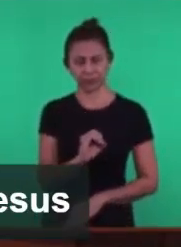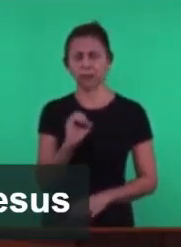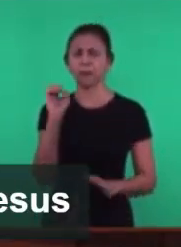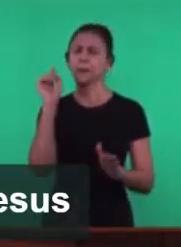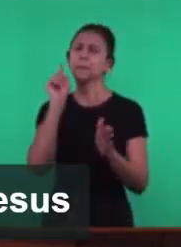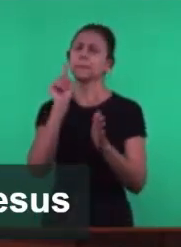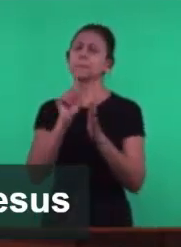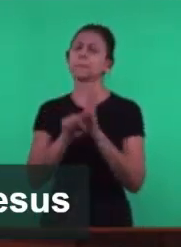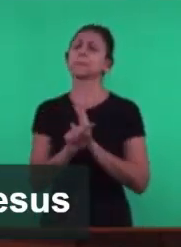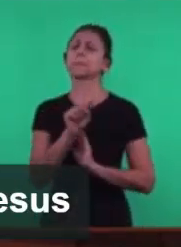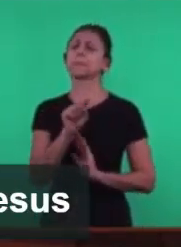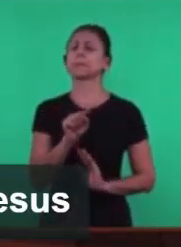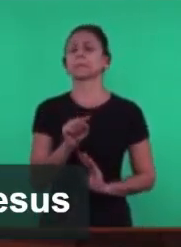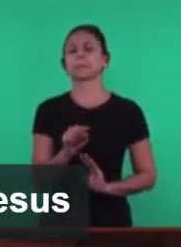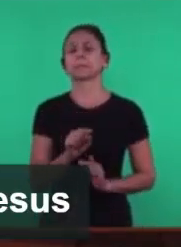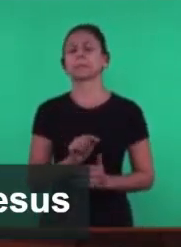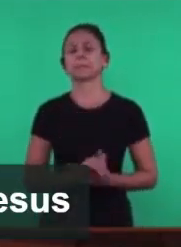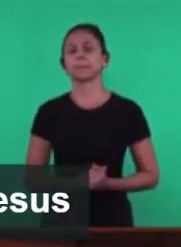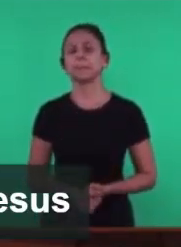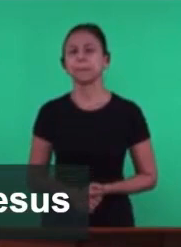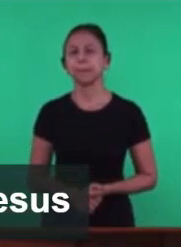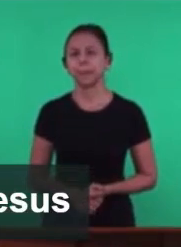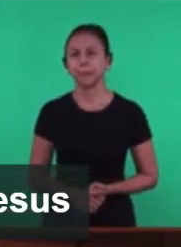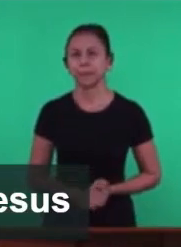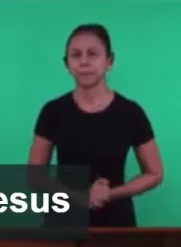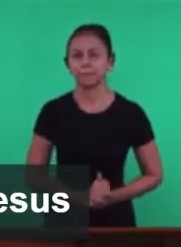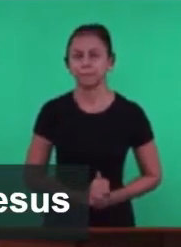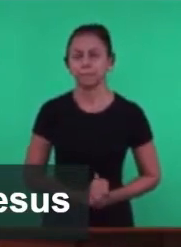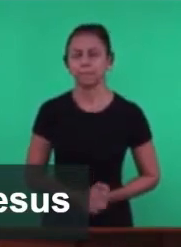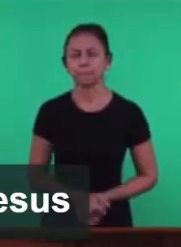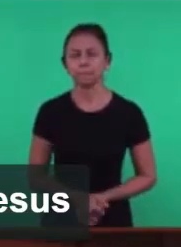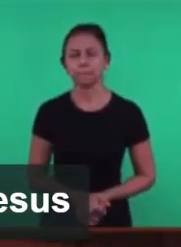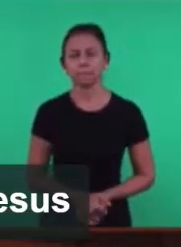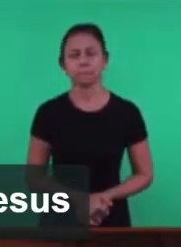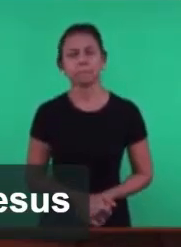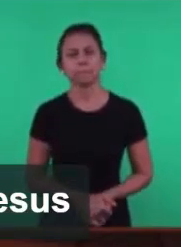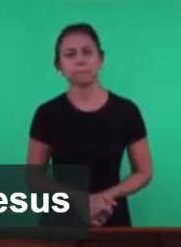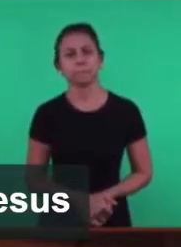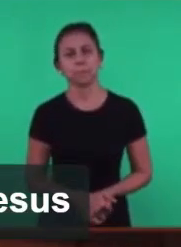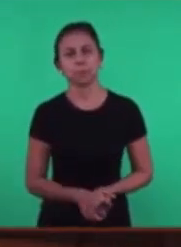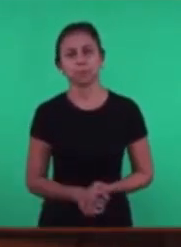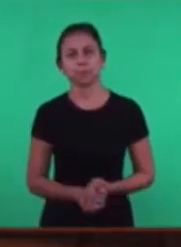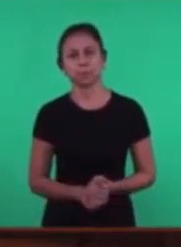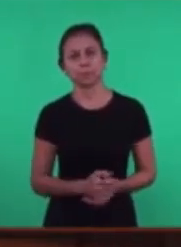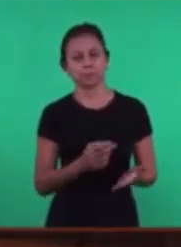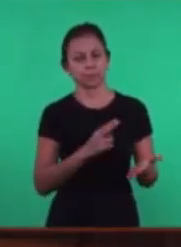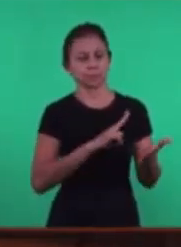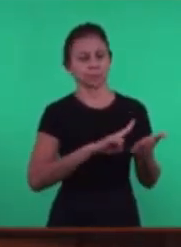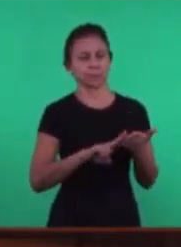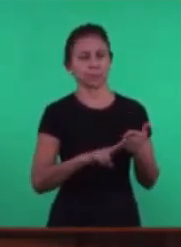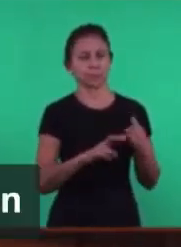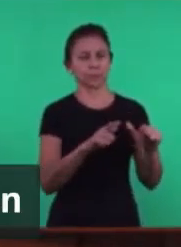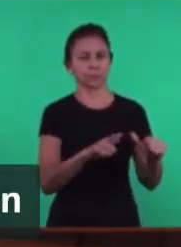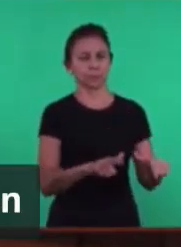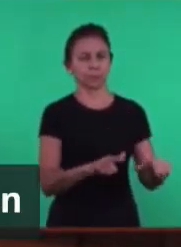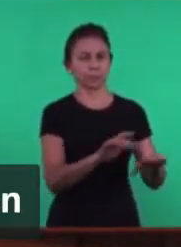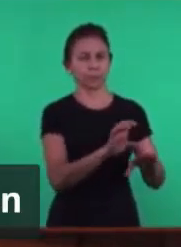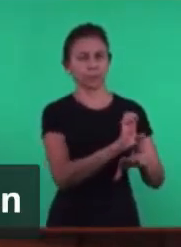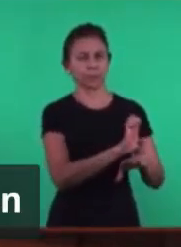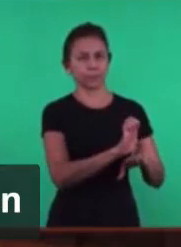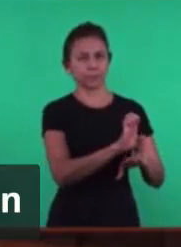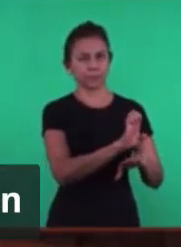pergunta Foi essa Entre a carta De Éfeso E